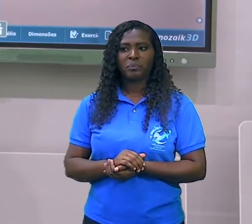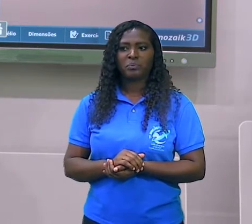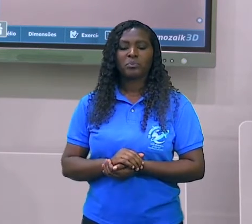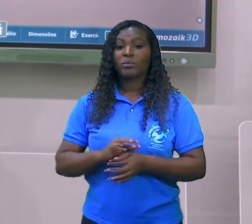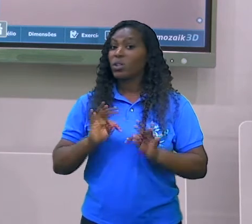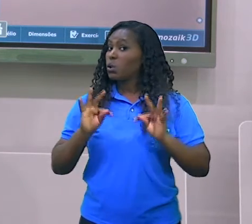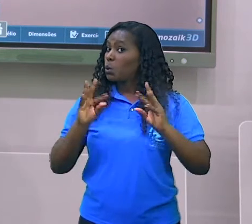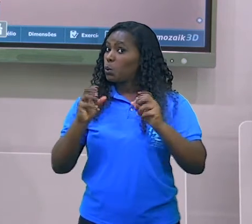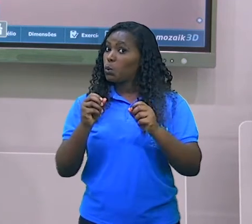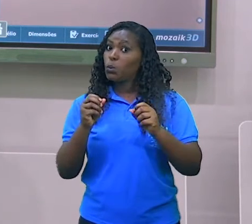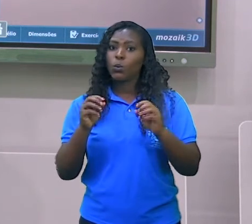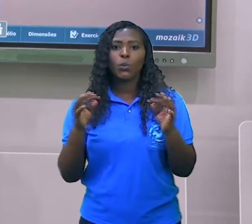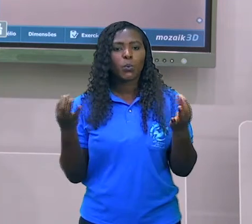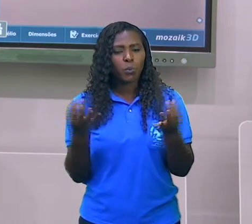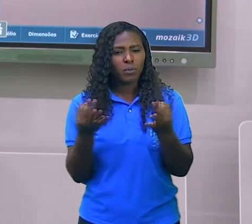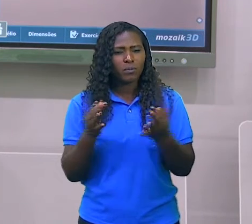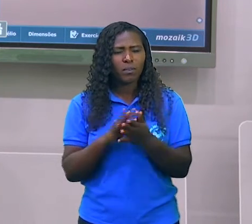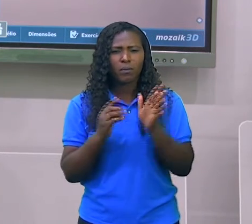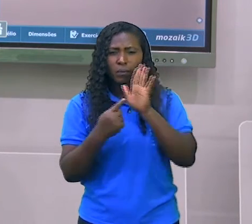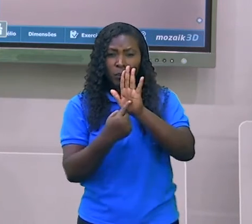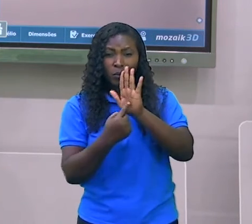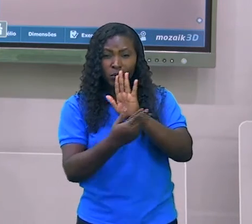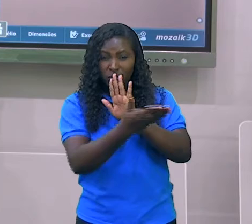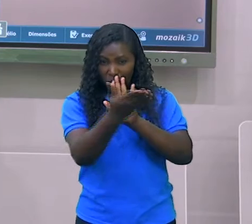Deixa eu mostrar aqui para vocês.